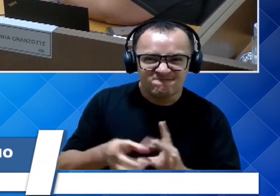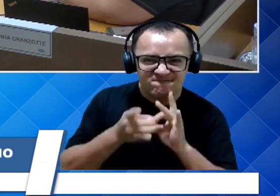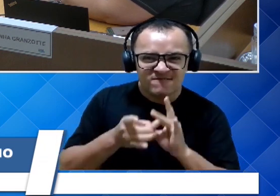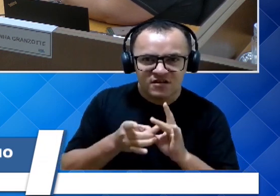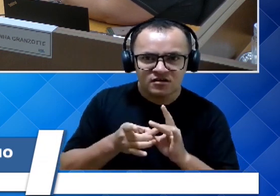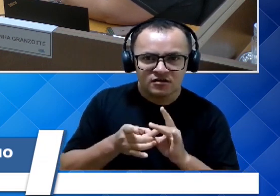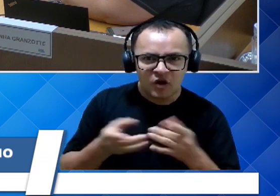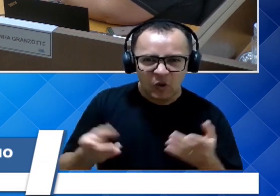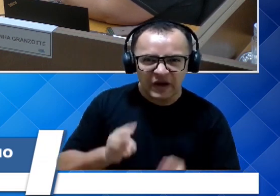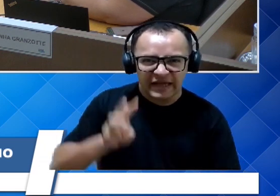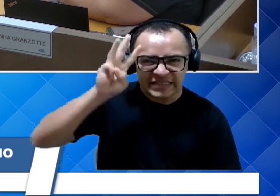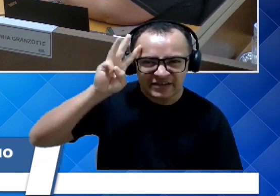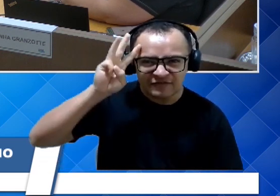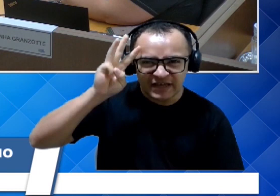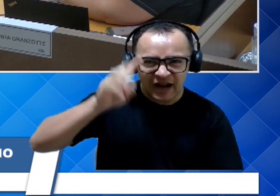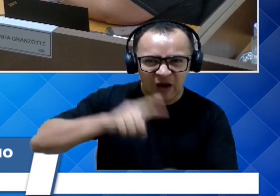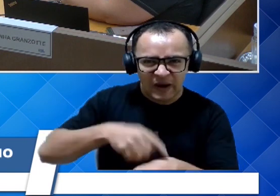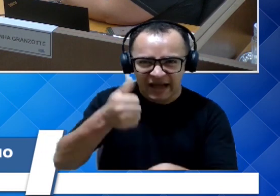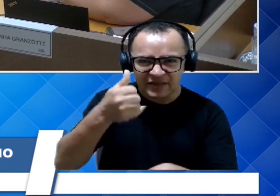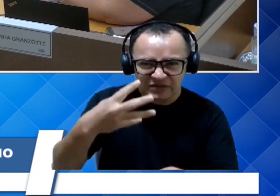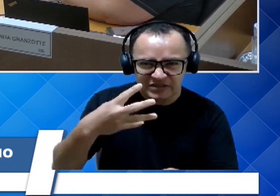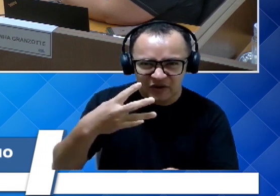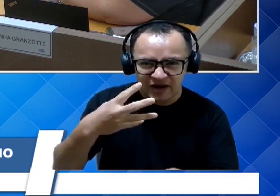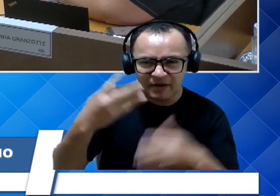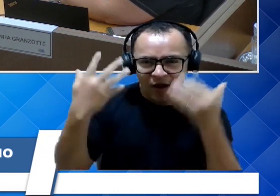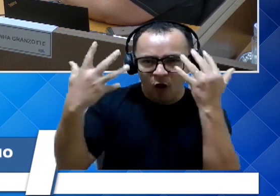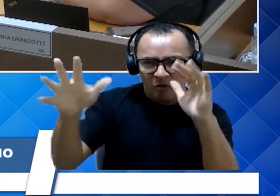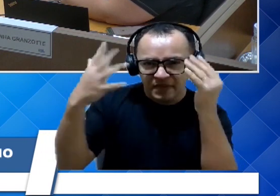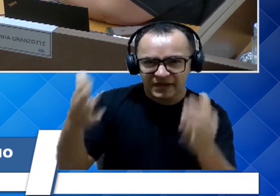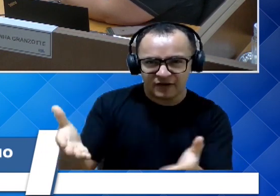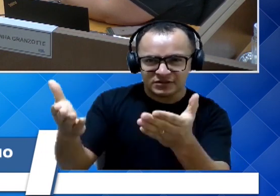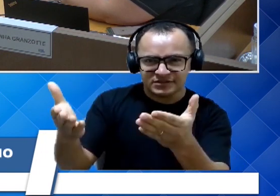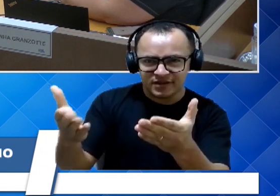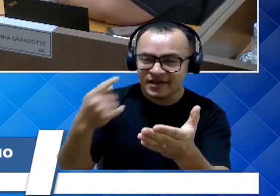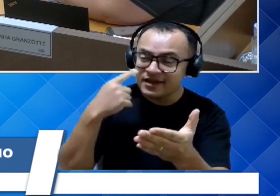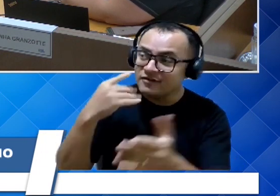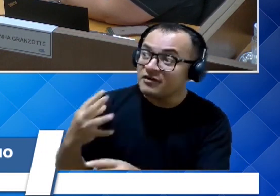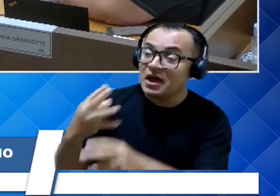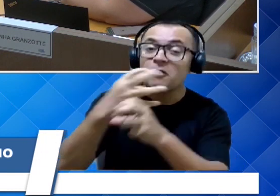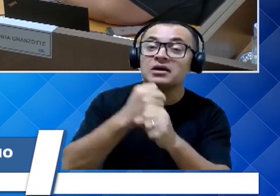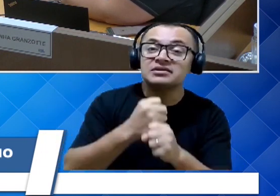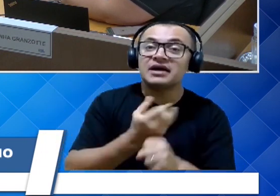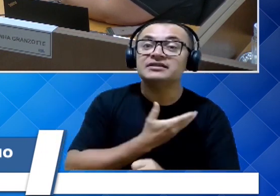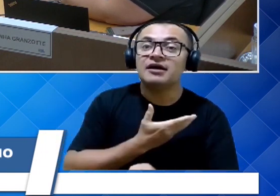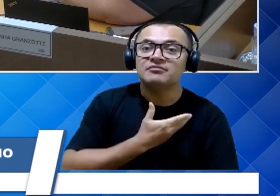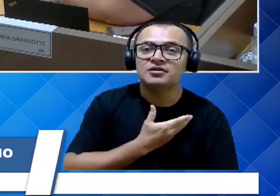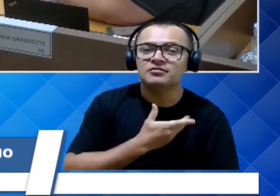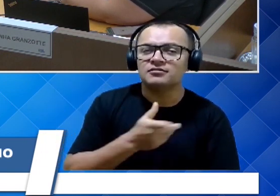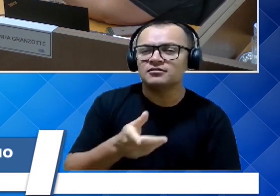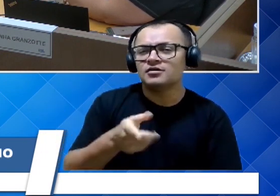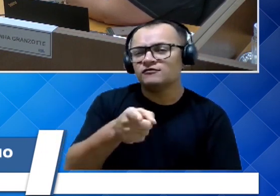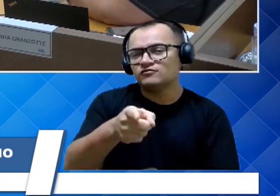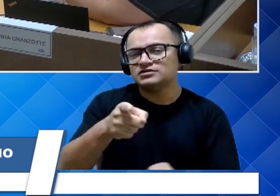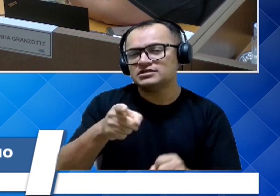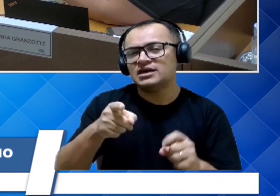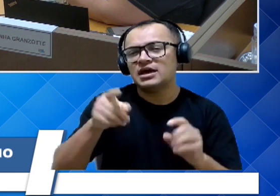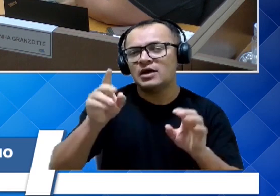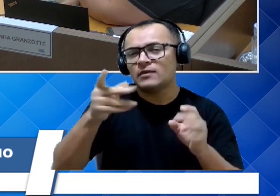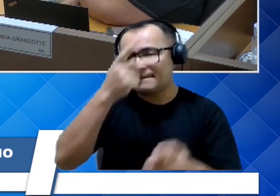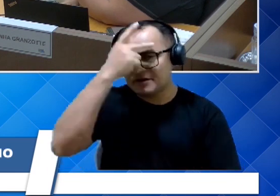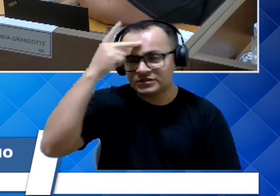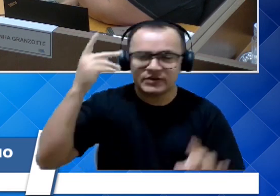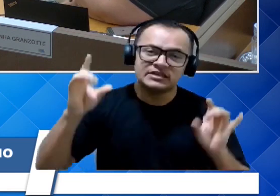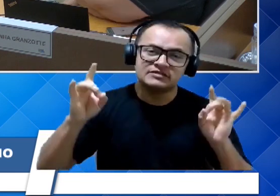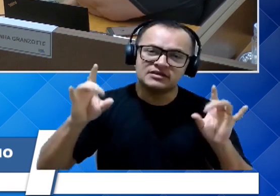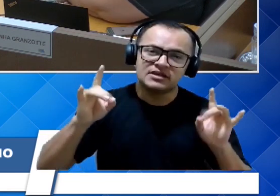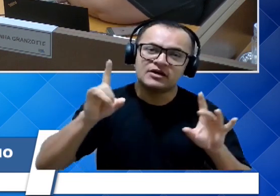-feira, duas horas da tarde, pra homenagear. Então, com certeza, o senhor é uma pessoa muito especial. Que Deus o abençoe